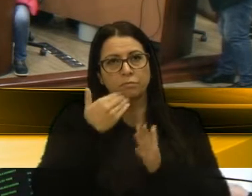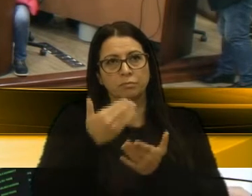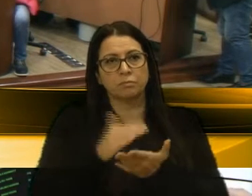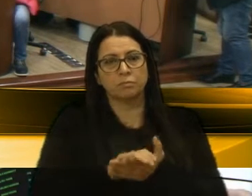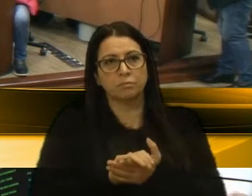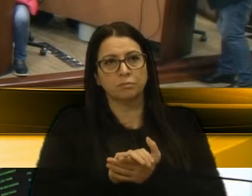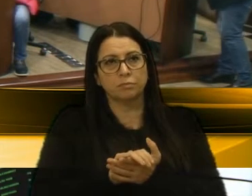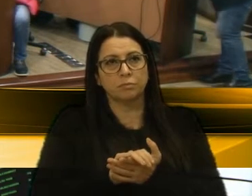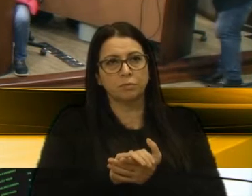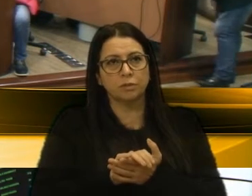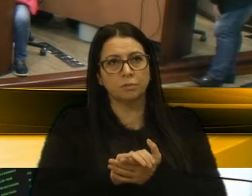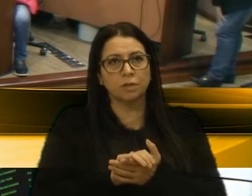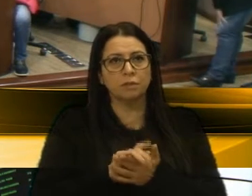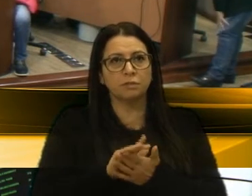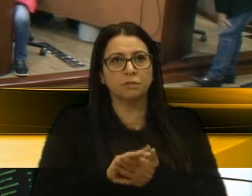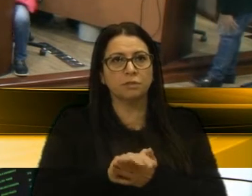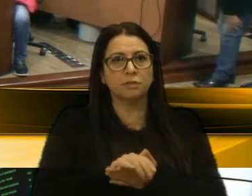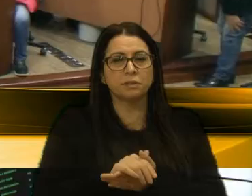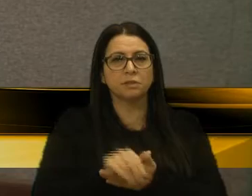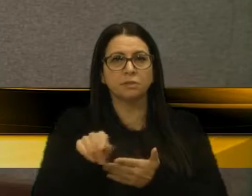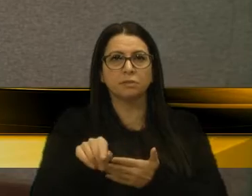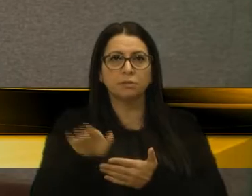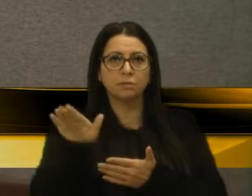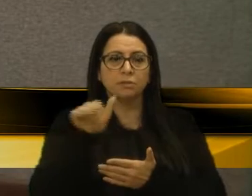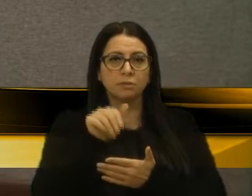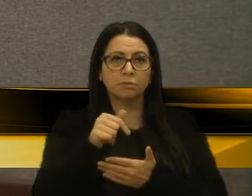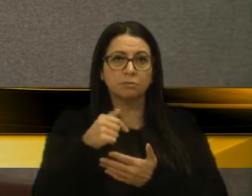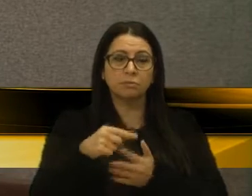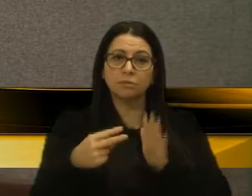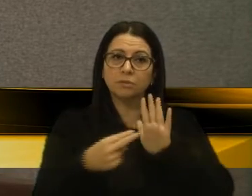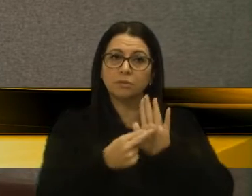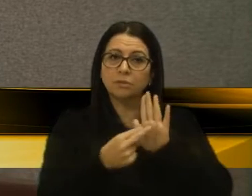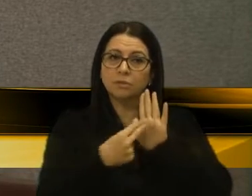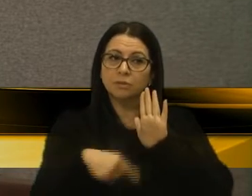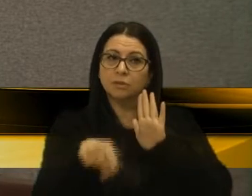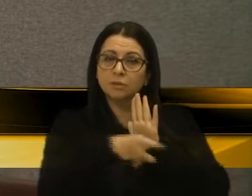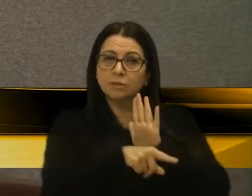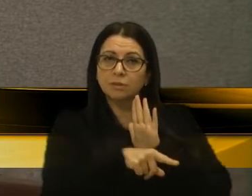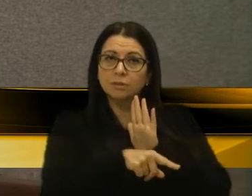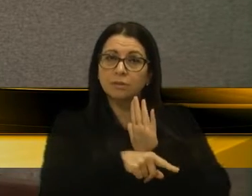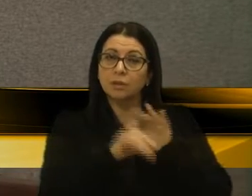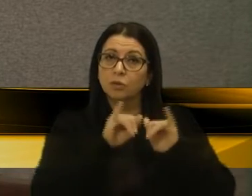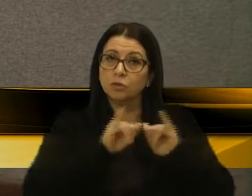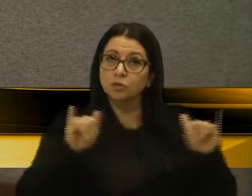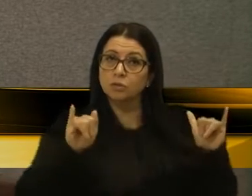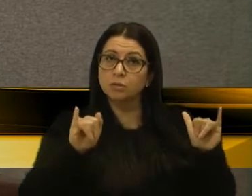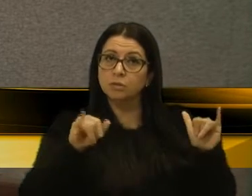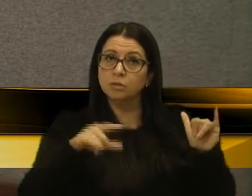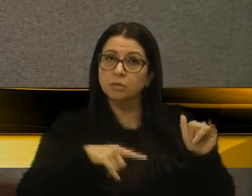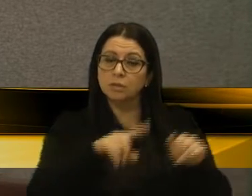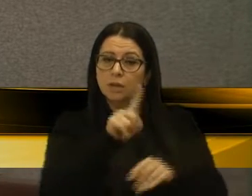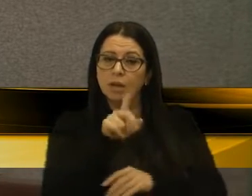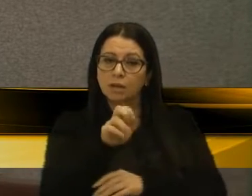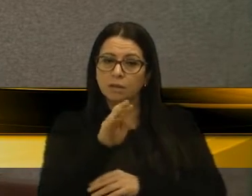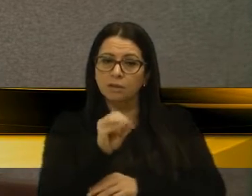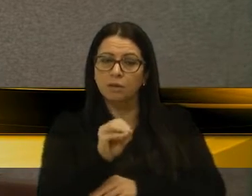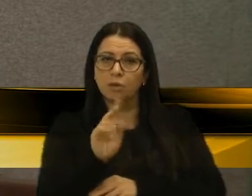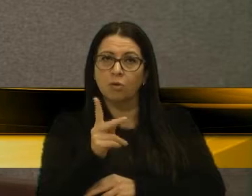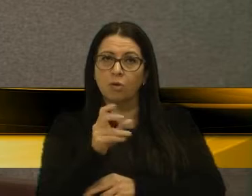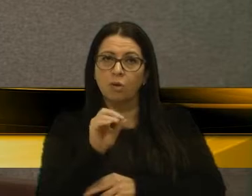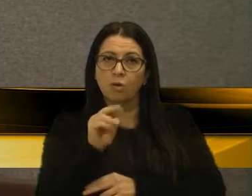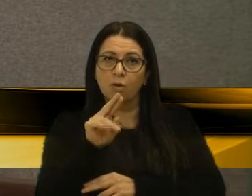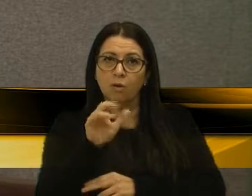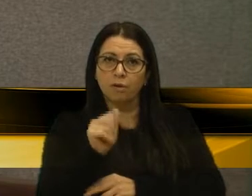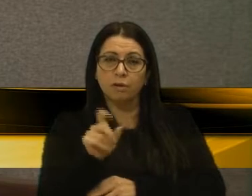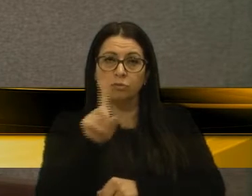favorável a essa convocação, mas o que eu chamo a atenção é a notícia que está na zero hora no dia